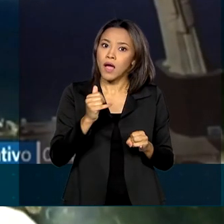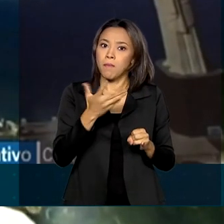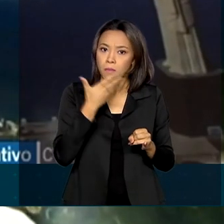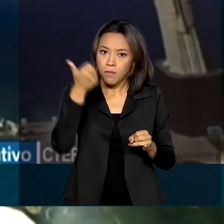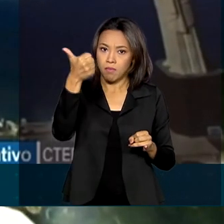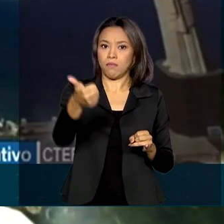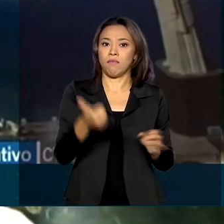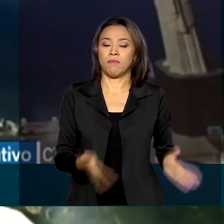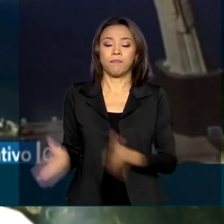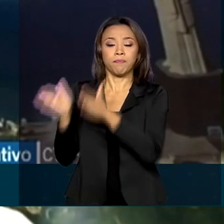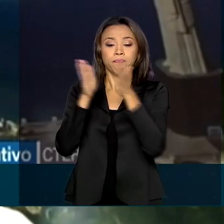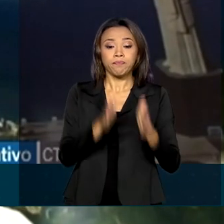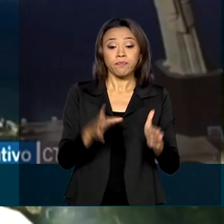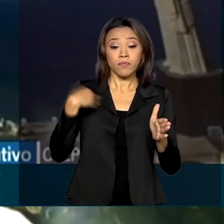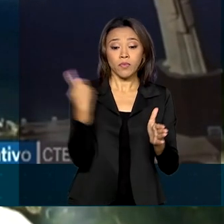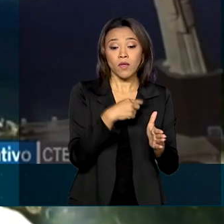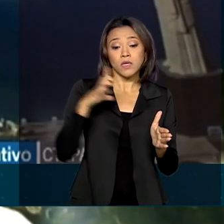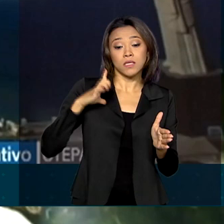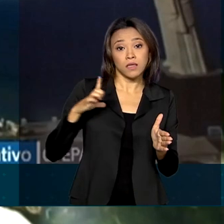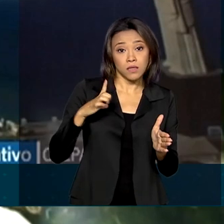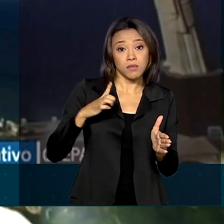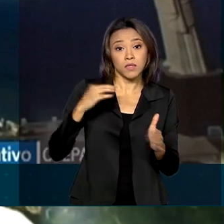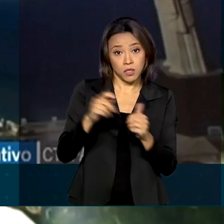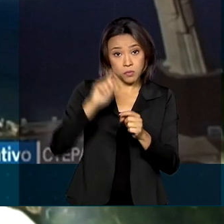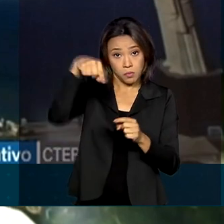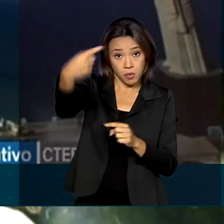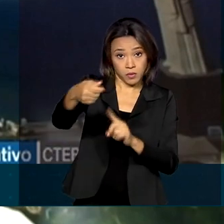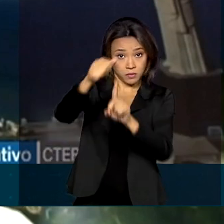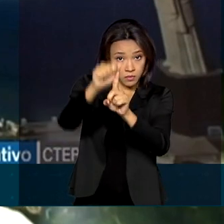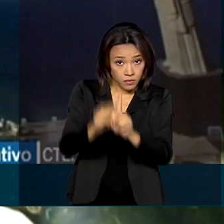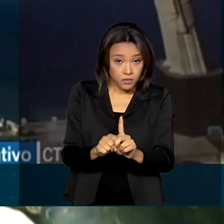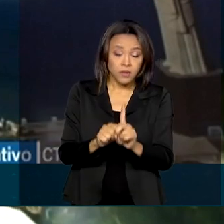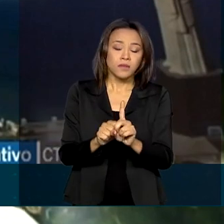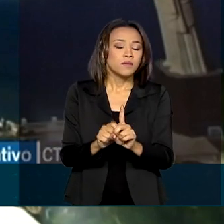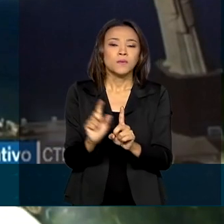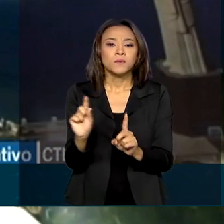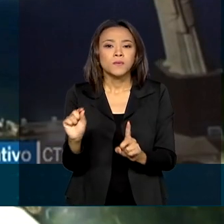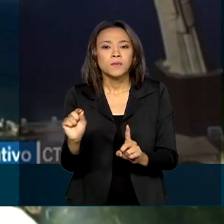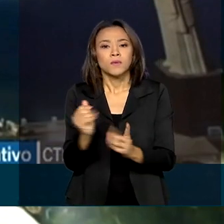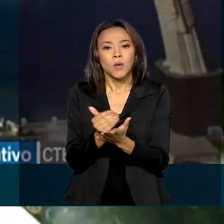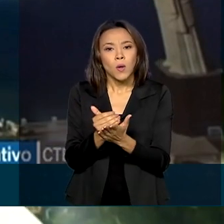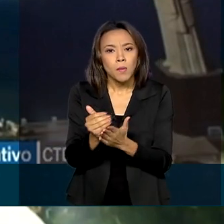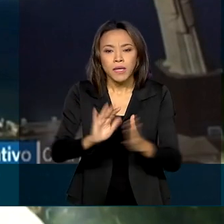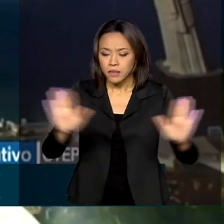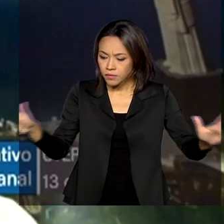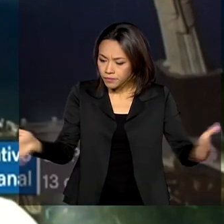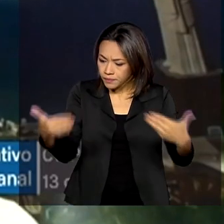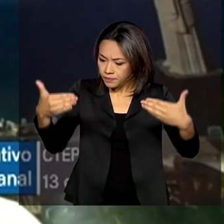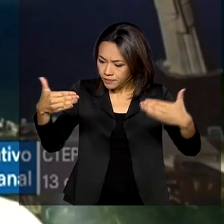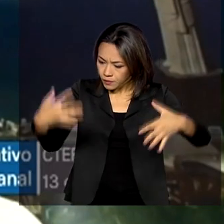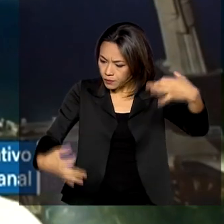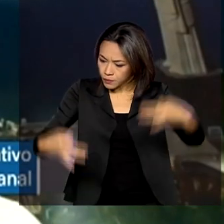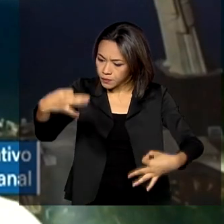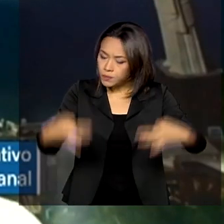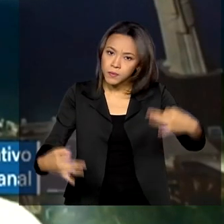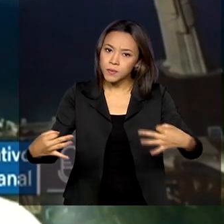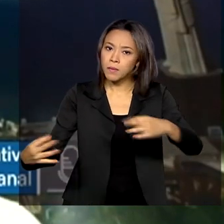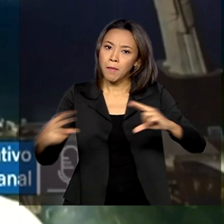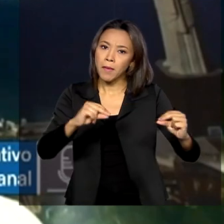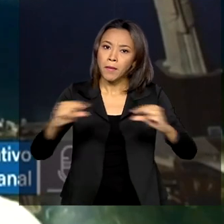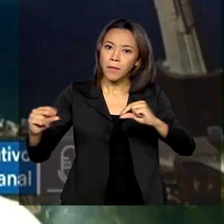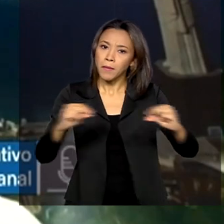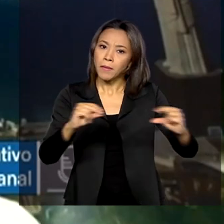temos a expectativa de que a partir do mês que vem se reiniciem as audiências de conciliação e se dê vazão a esses